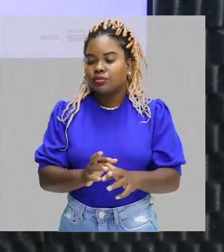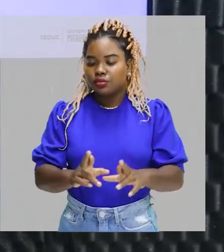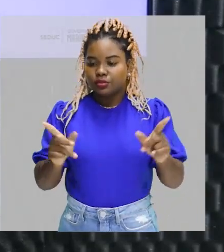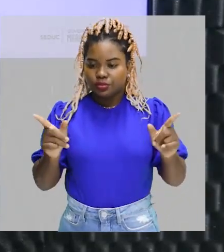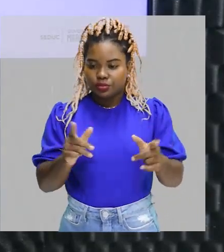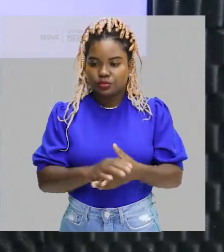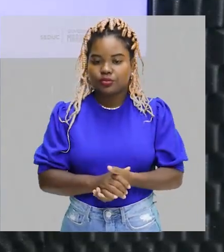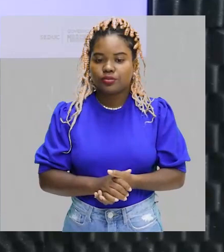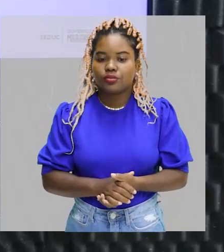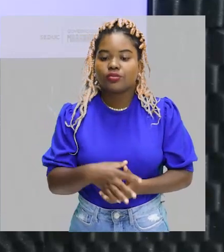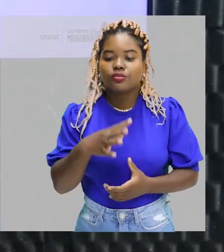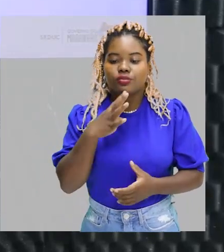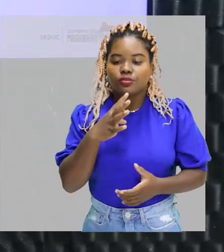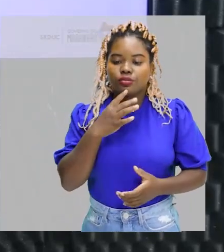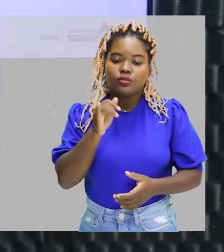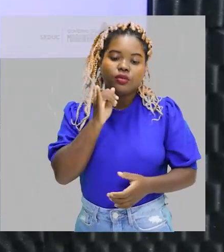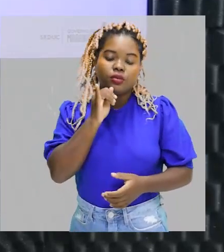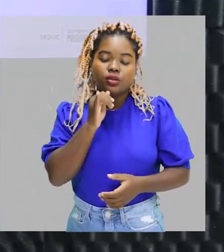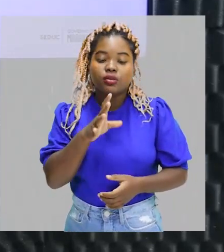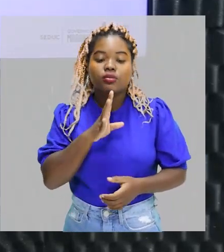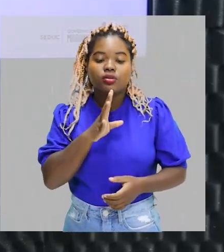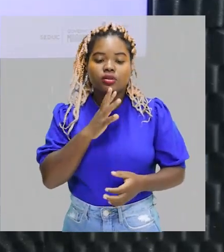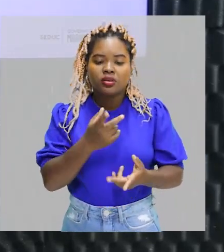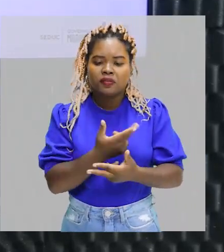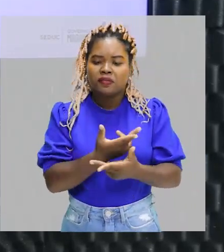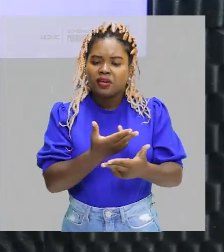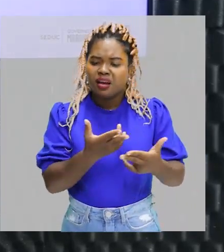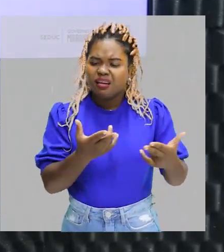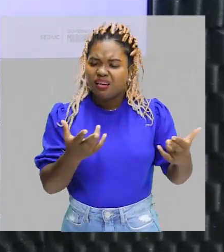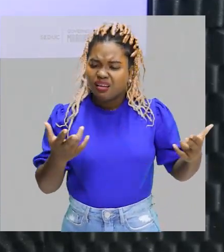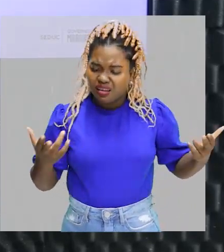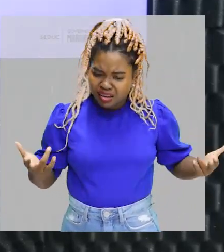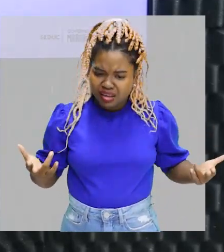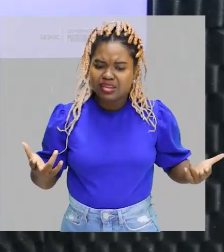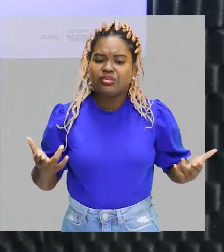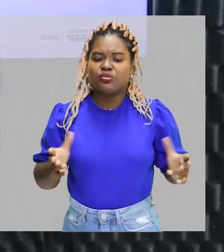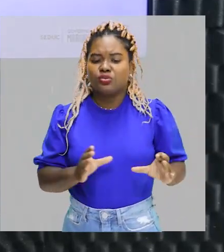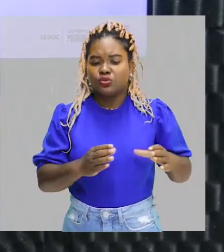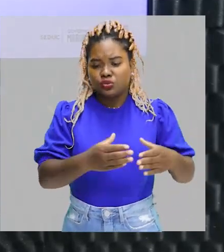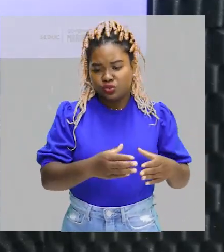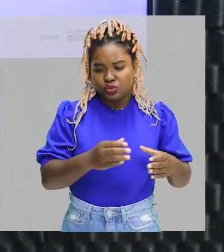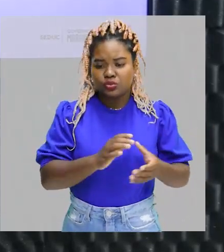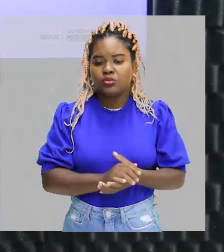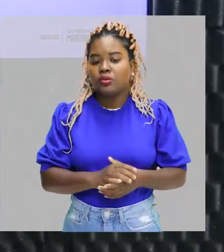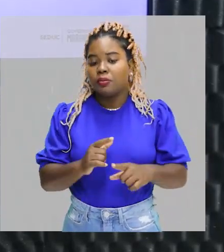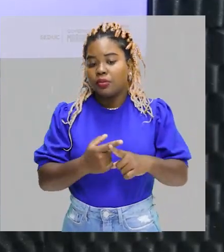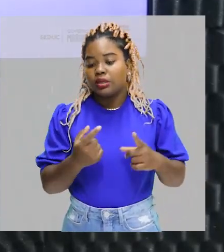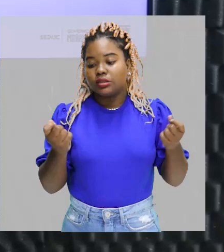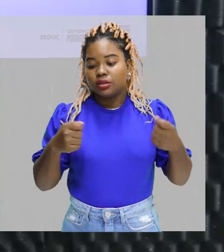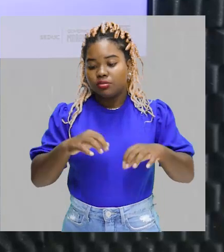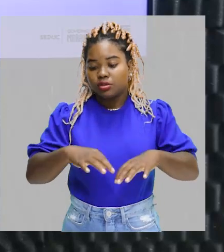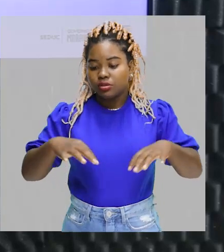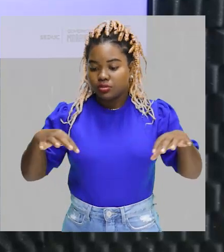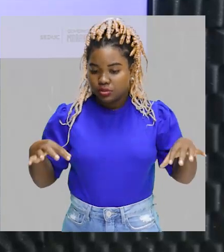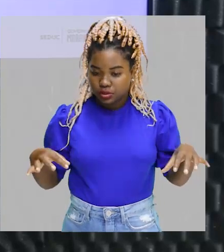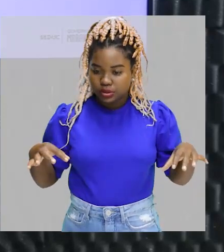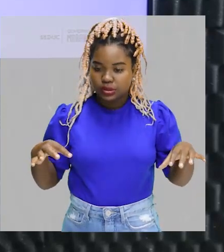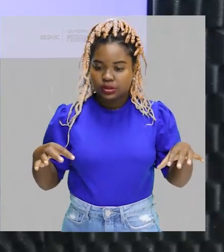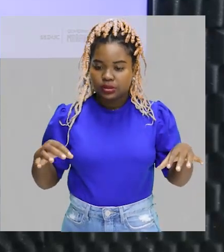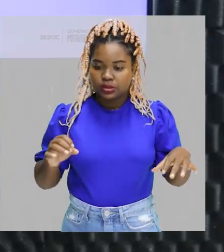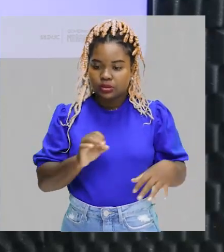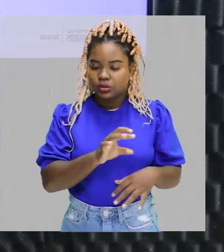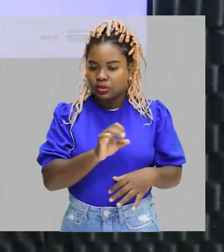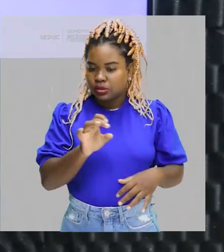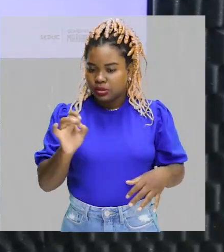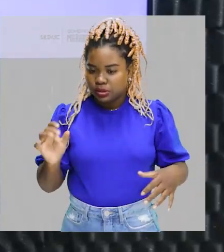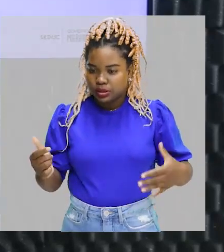Então, conhecemos milhões de compostos orgânicos, só que nós podemos separar esses compostos de acordo